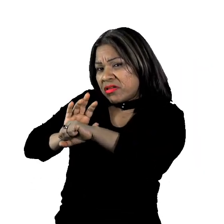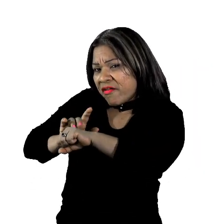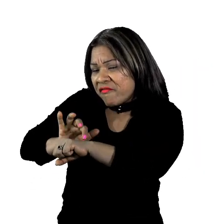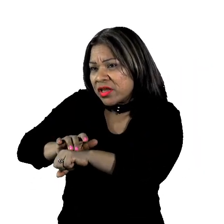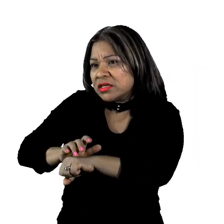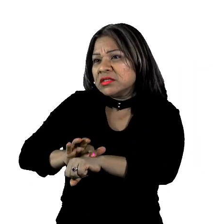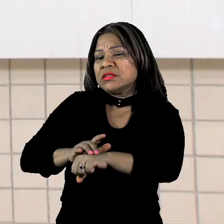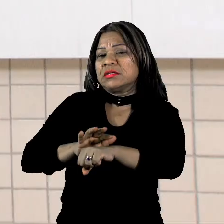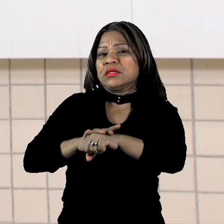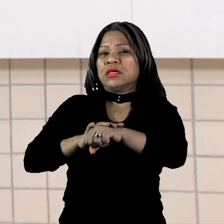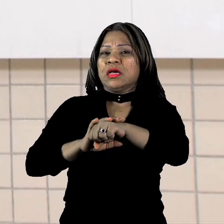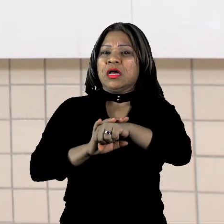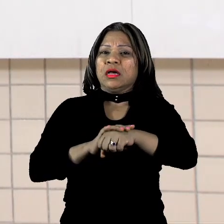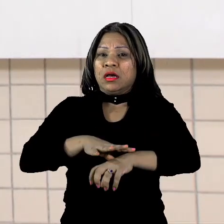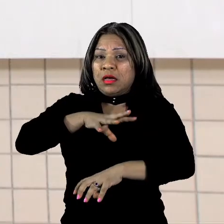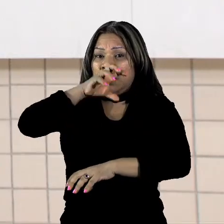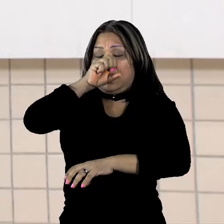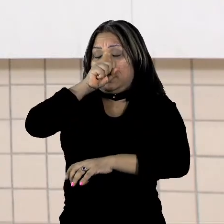infecção dentária?